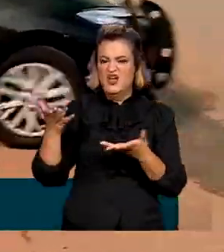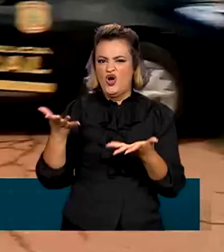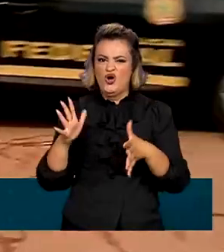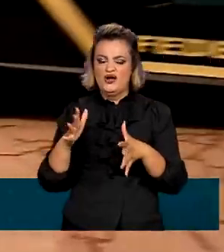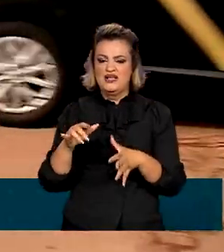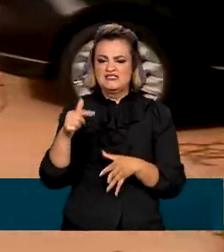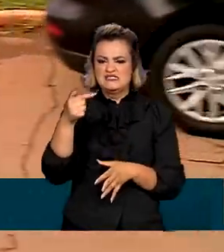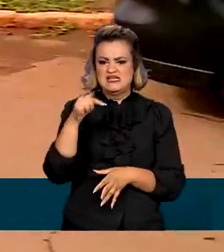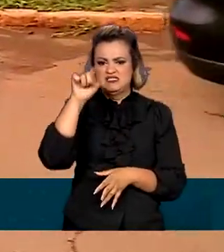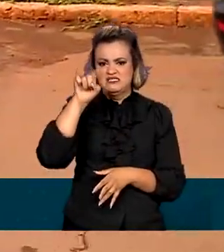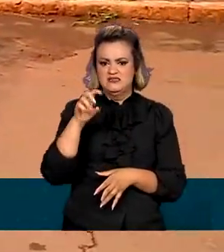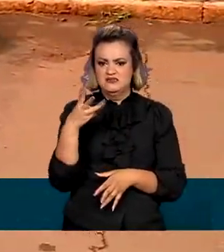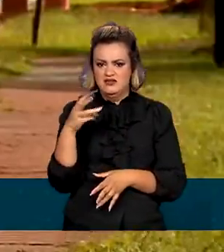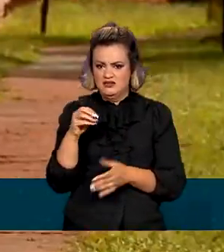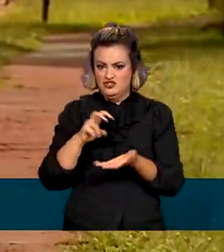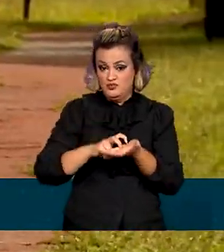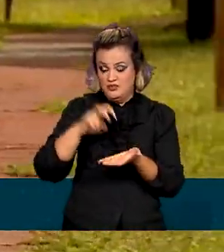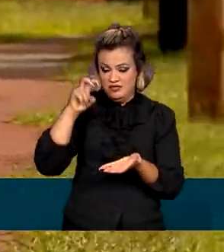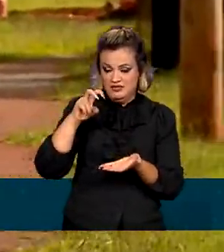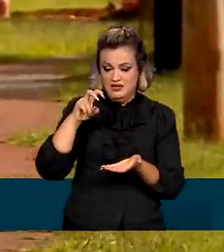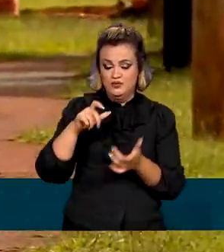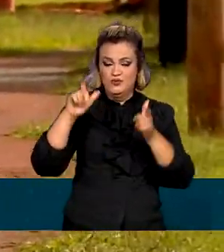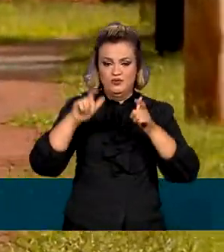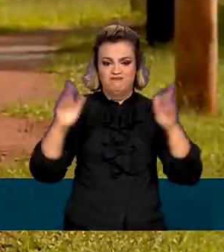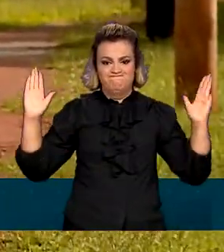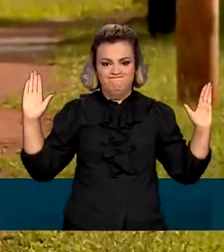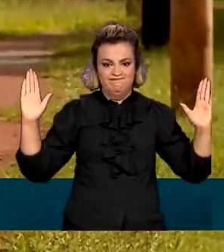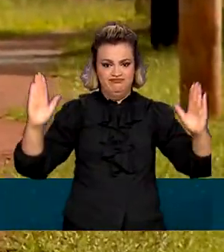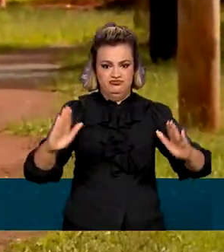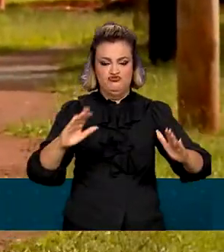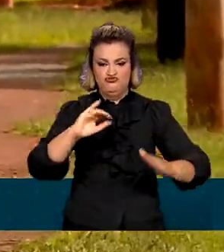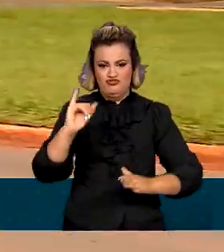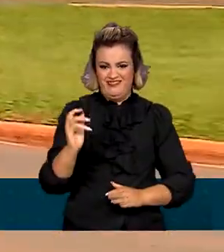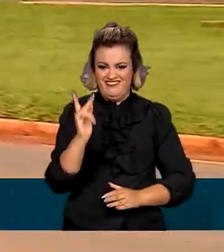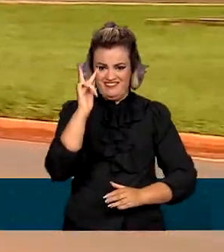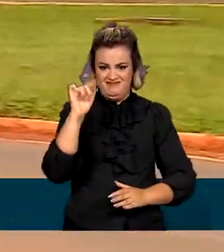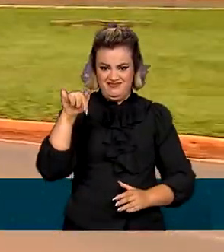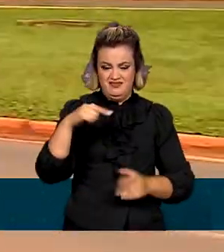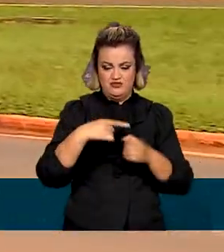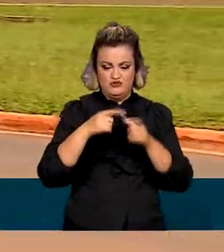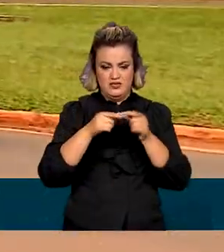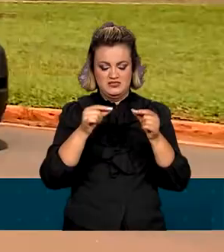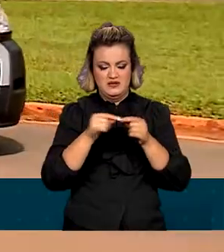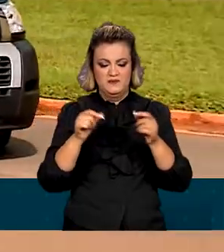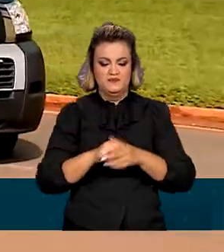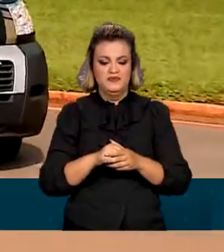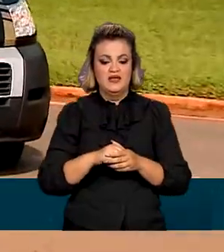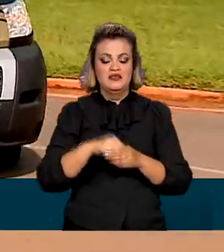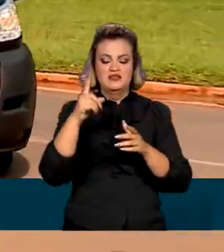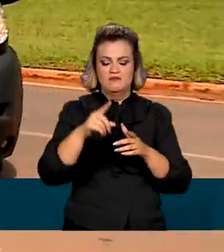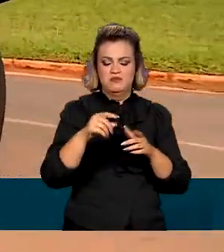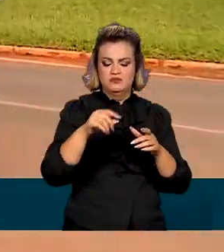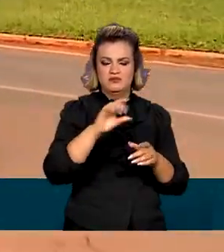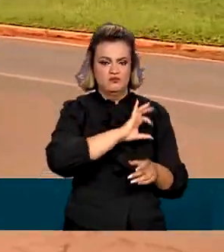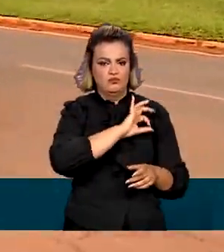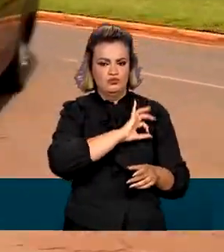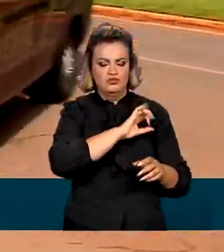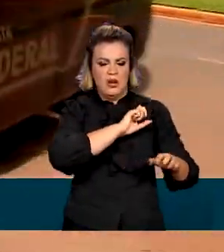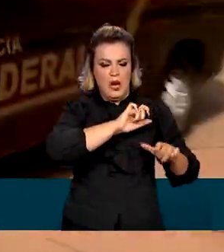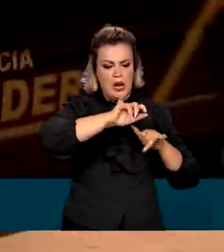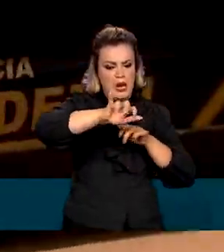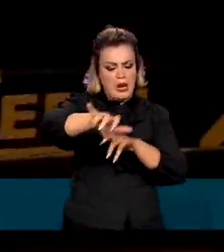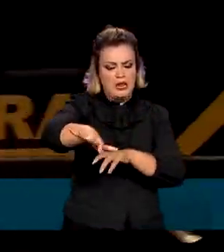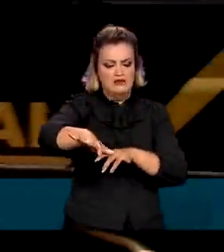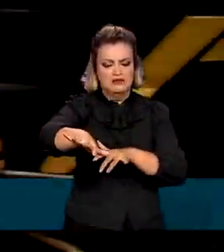das 7h30 da manhã no próprio aeroporto de Brasília. Uma hora depois, comboios policiais saíram do terminal,